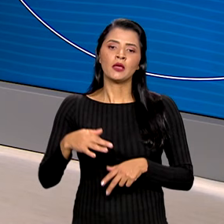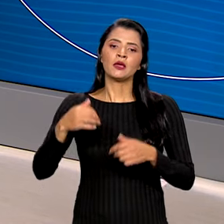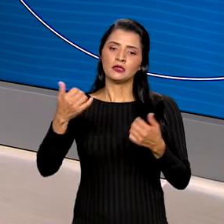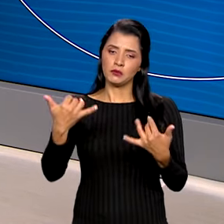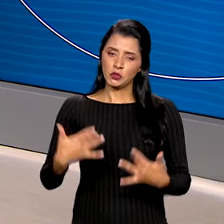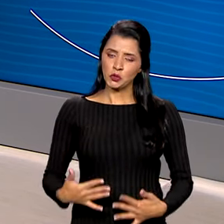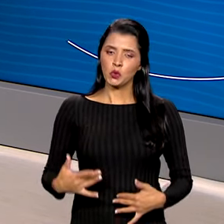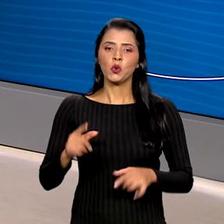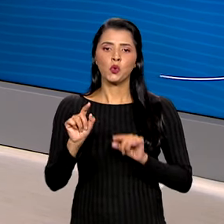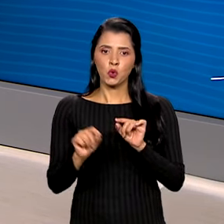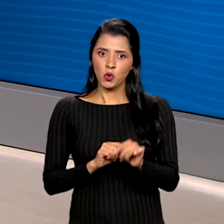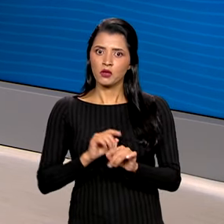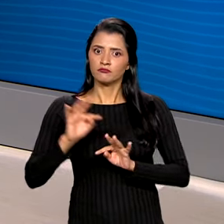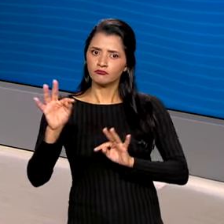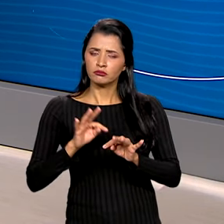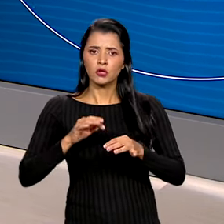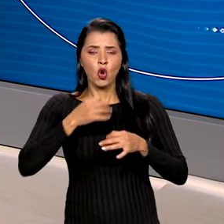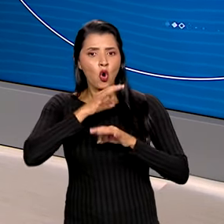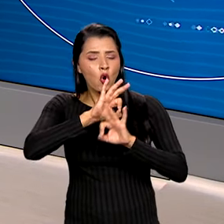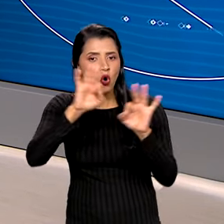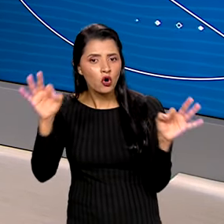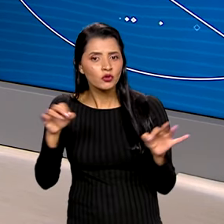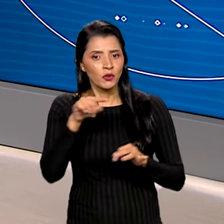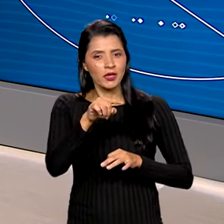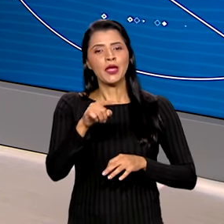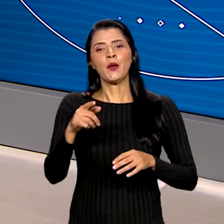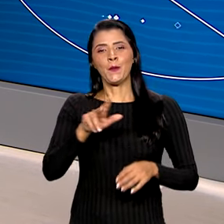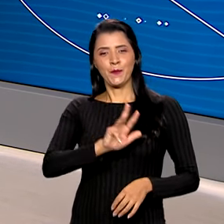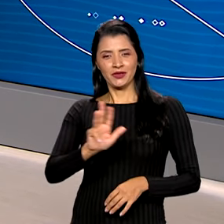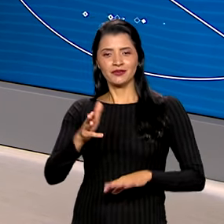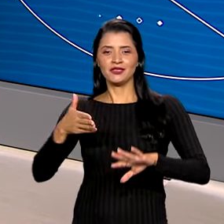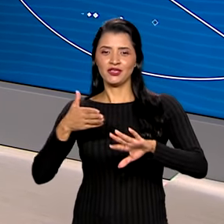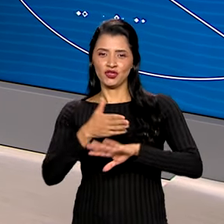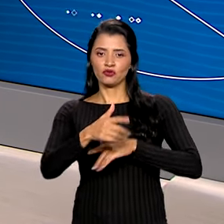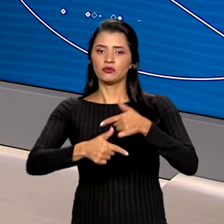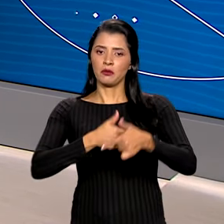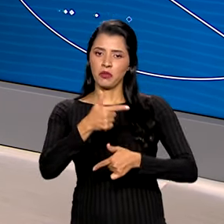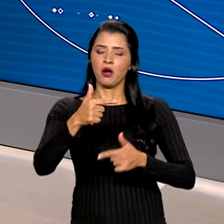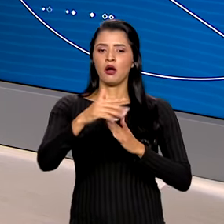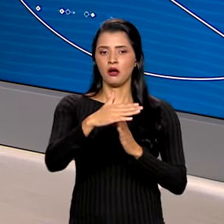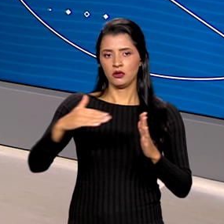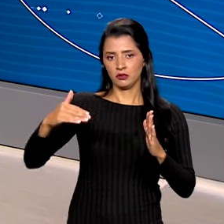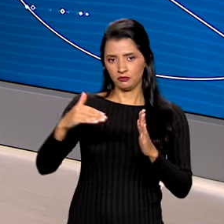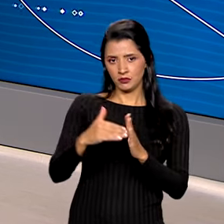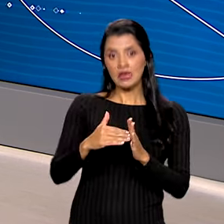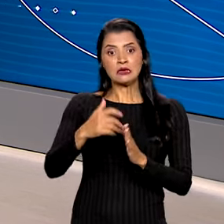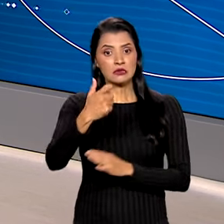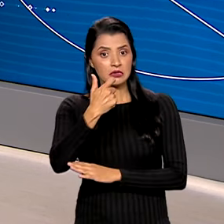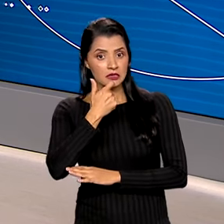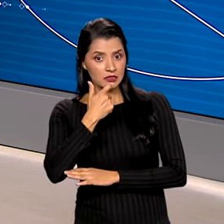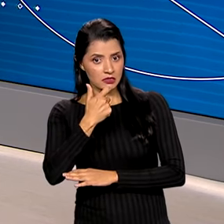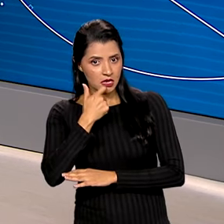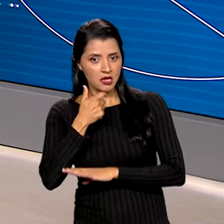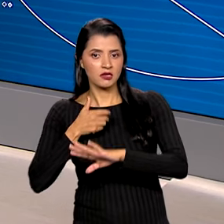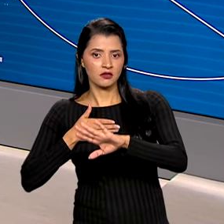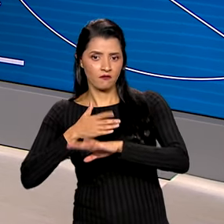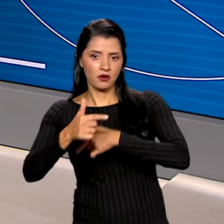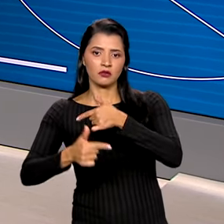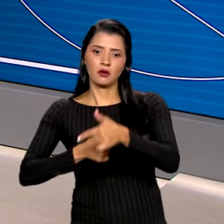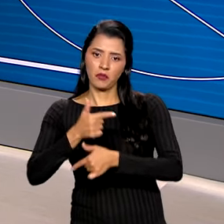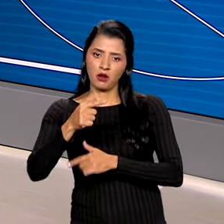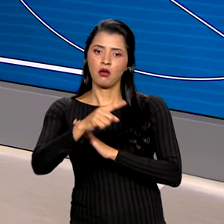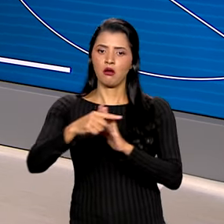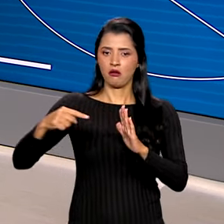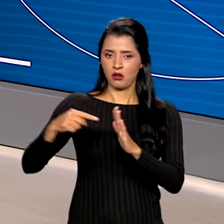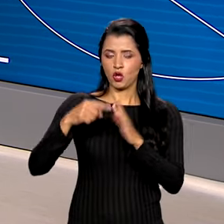procedimento foi bem realizado e que o presidente despacha amanhã do Palácio da Alvorada e já na sexta deve despachar do